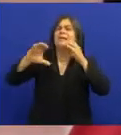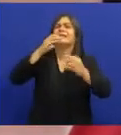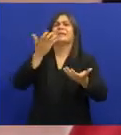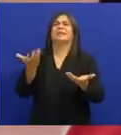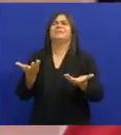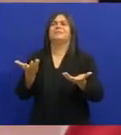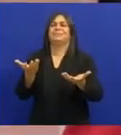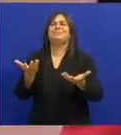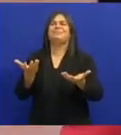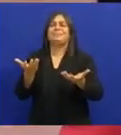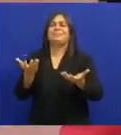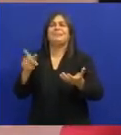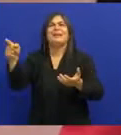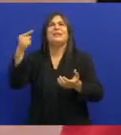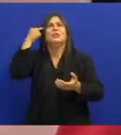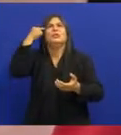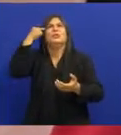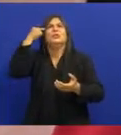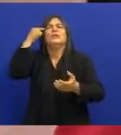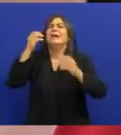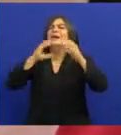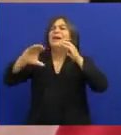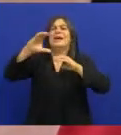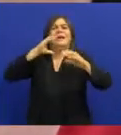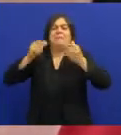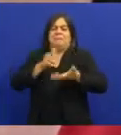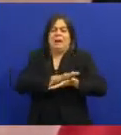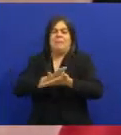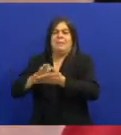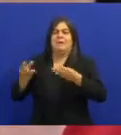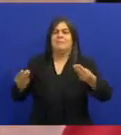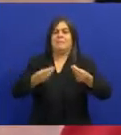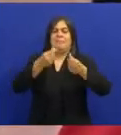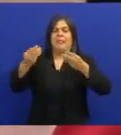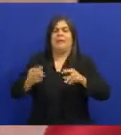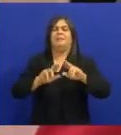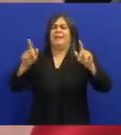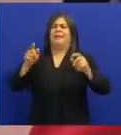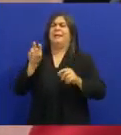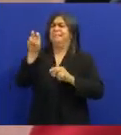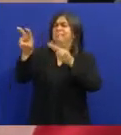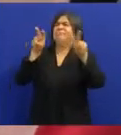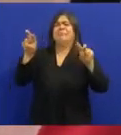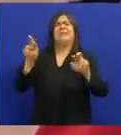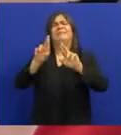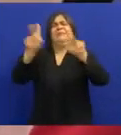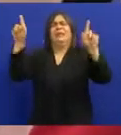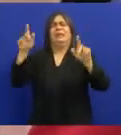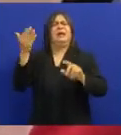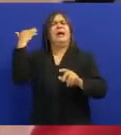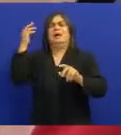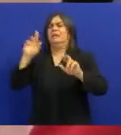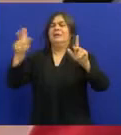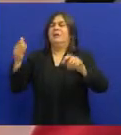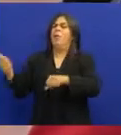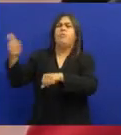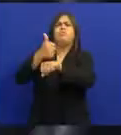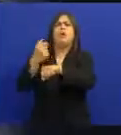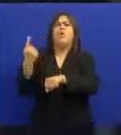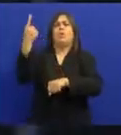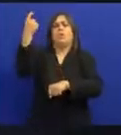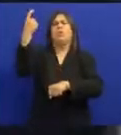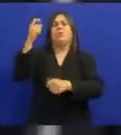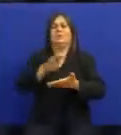manejo de cantar Como o sanfoneiro fala O psicopata Que nem todos os cantores De hoje E até antigamente Faziam o que ele